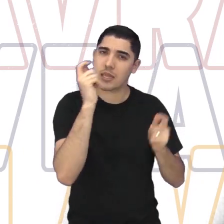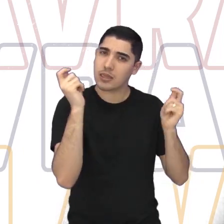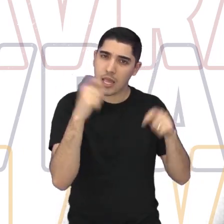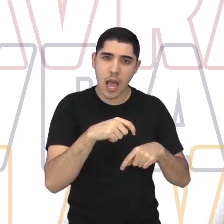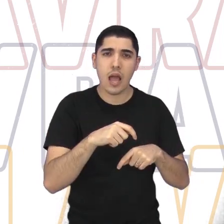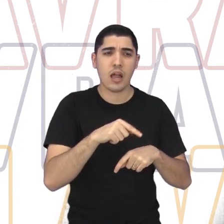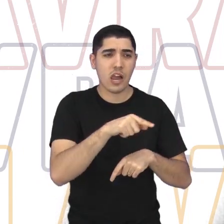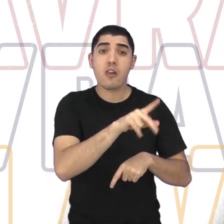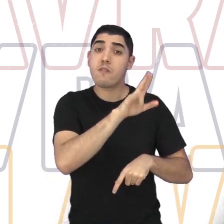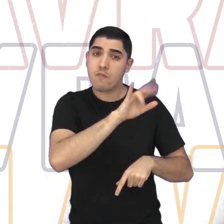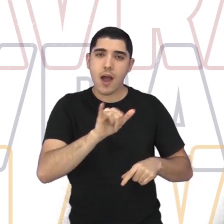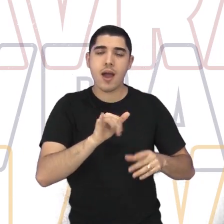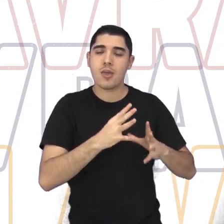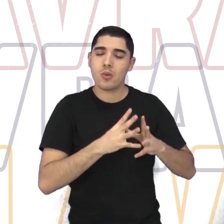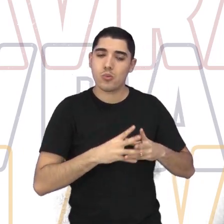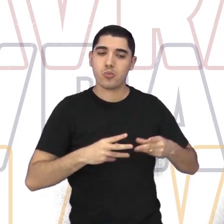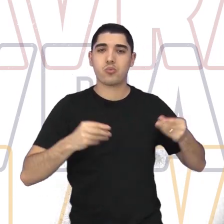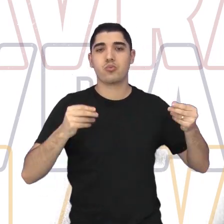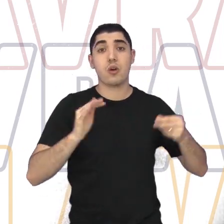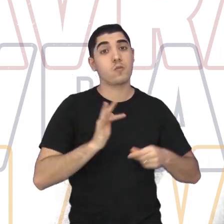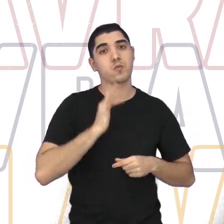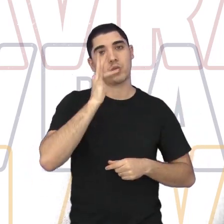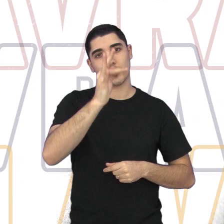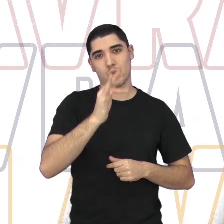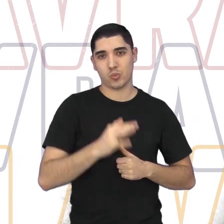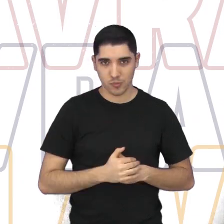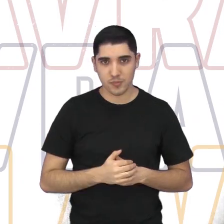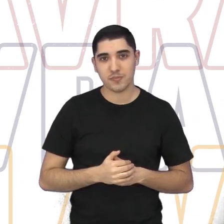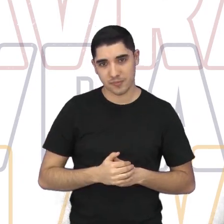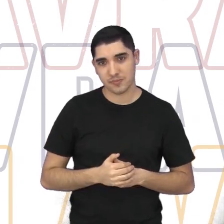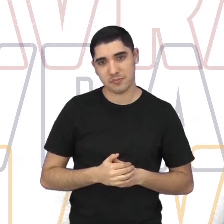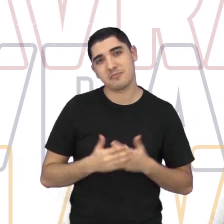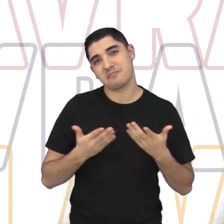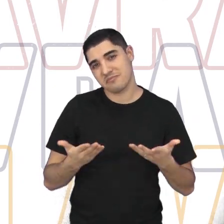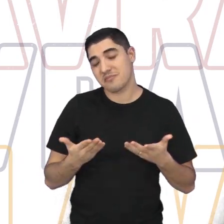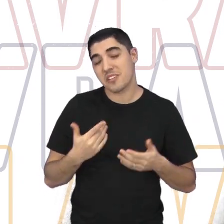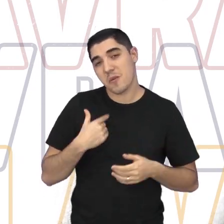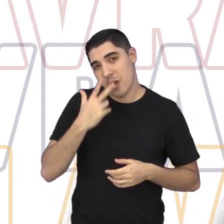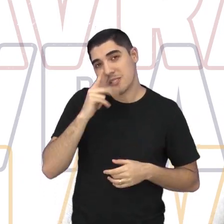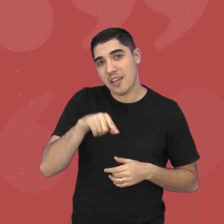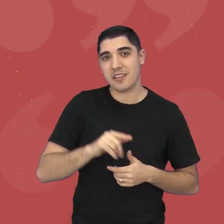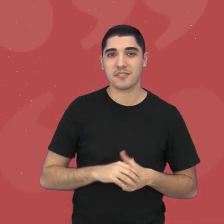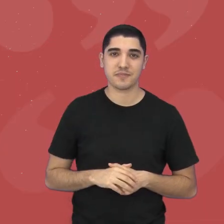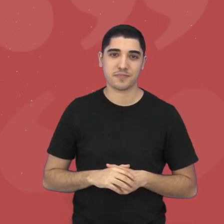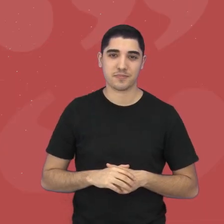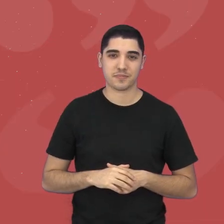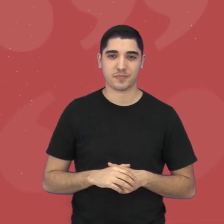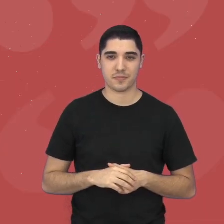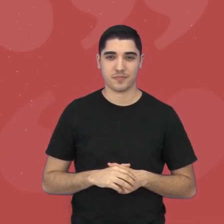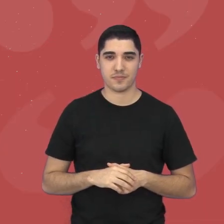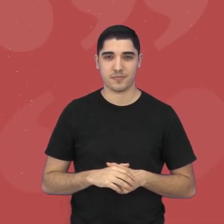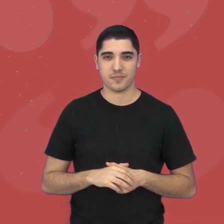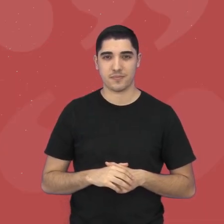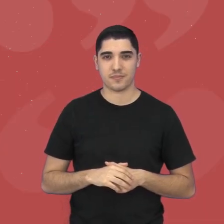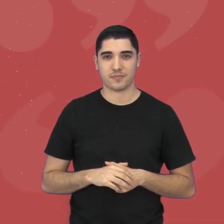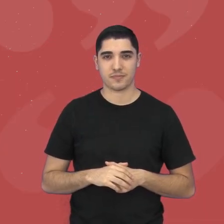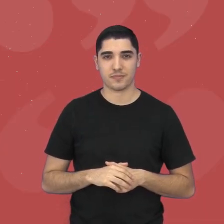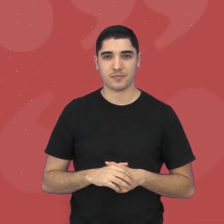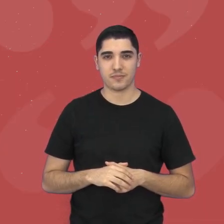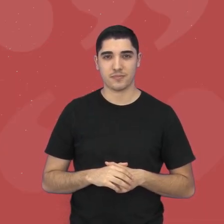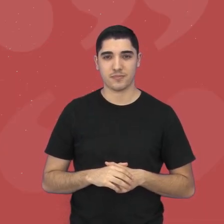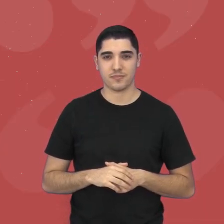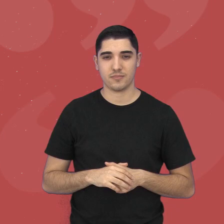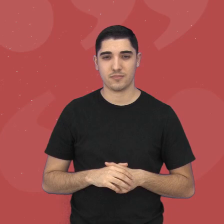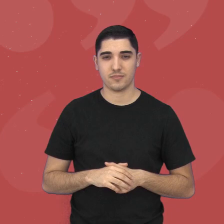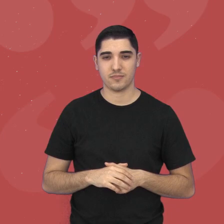realmente, para a vida, futuro, né? Então, acho que é isso. Ao longo dos anos, teve alguma